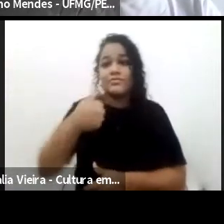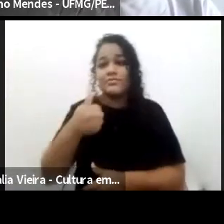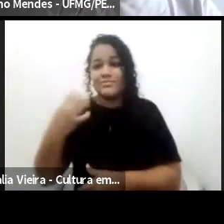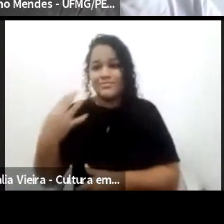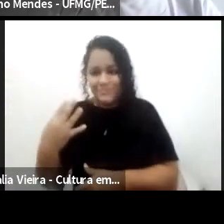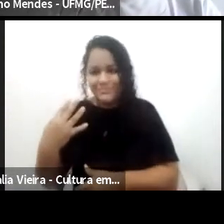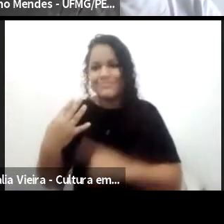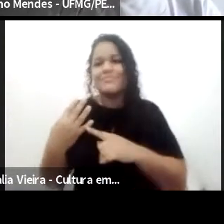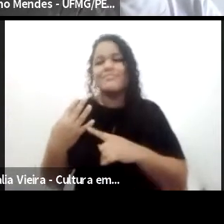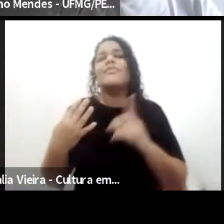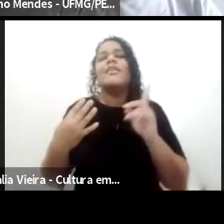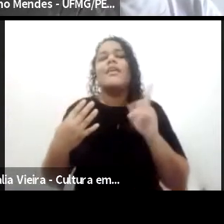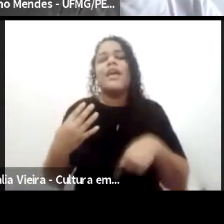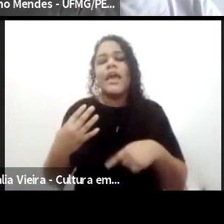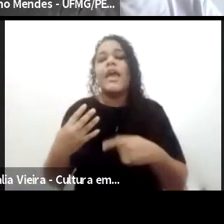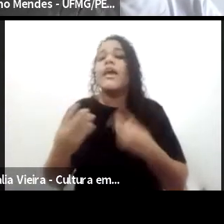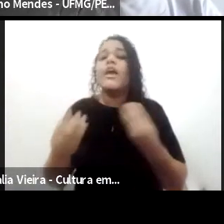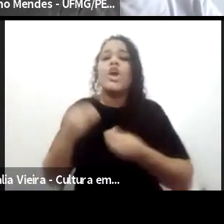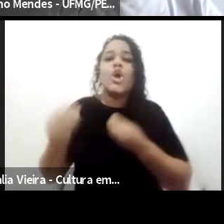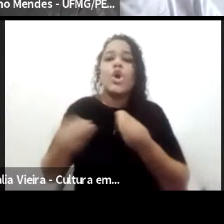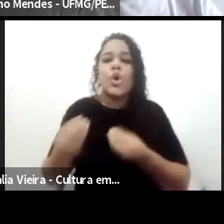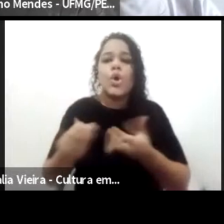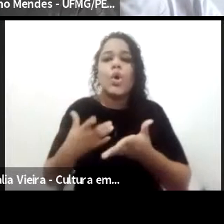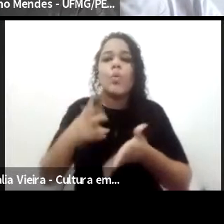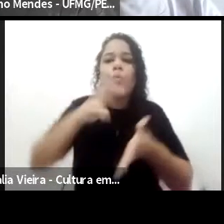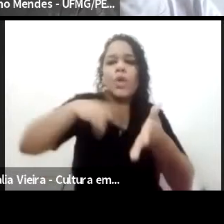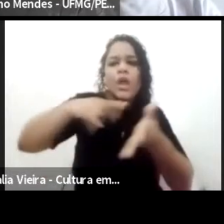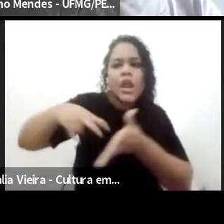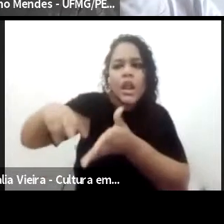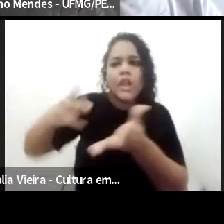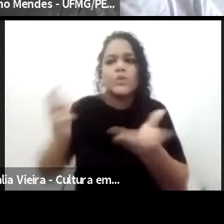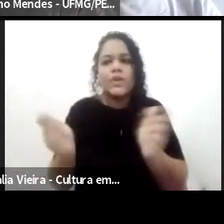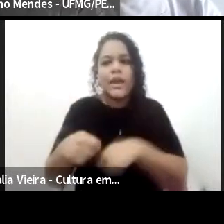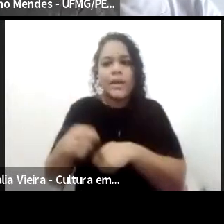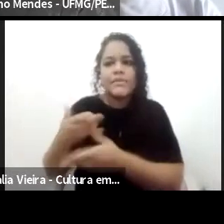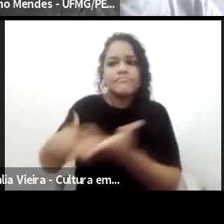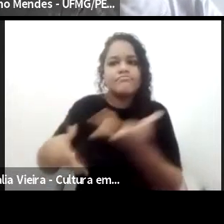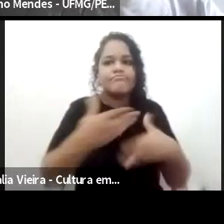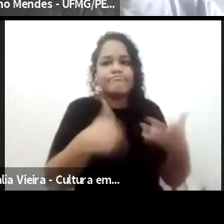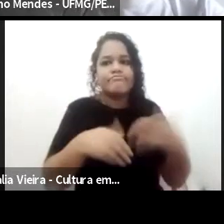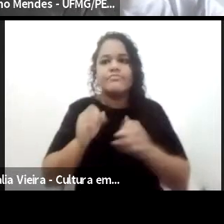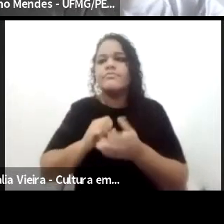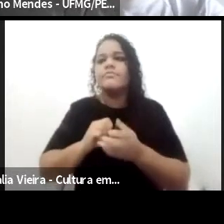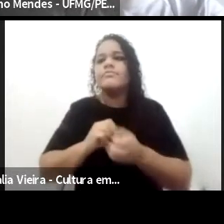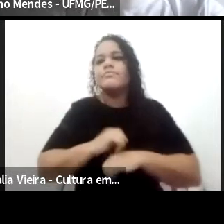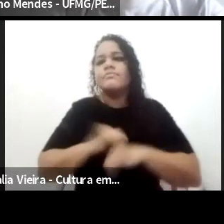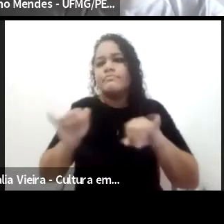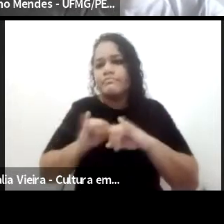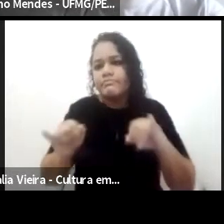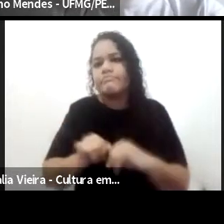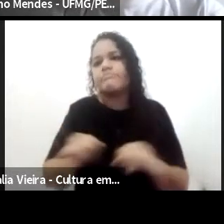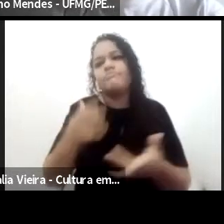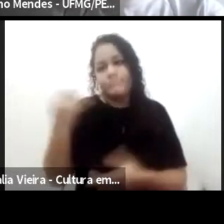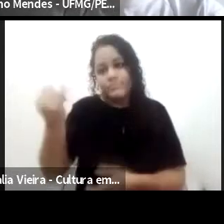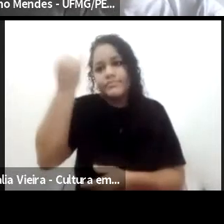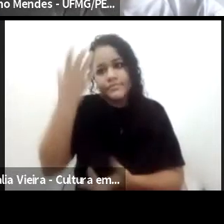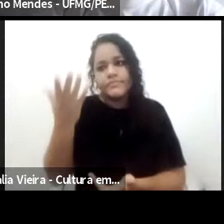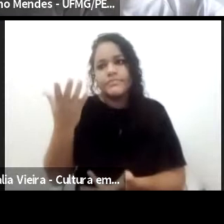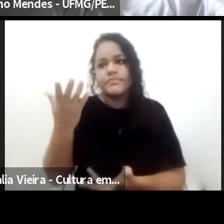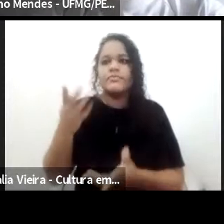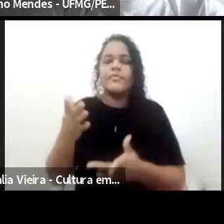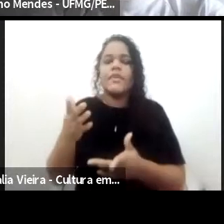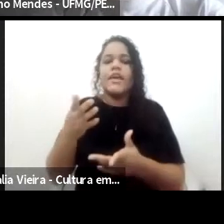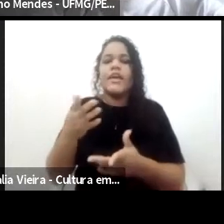circulação e empréstimo de leitura é tão importante, Jardim Botânico, Museu Nacional, tudo isso que vem,